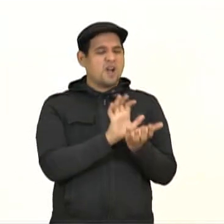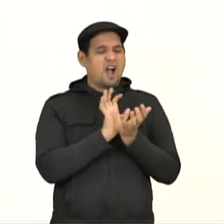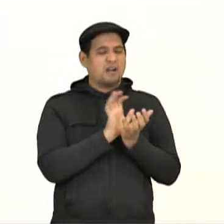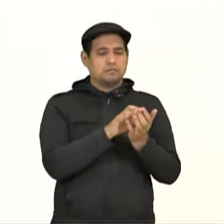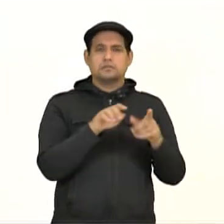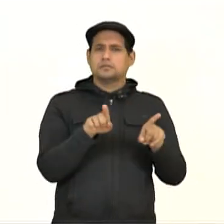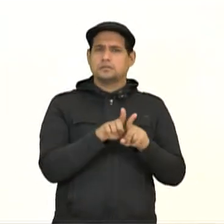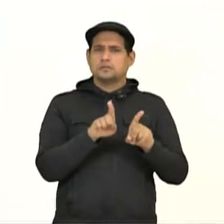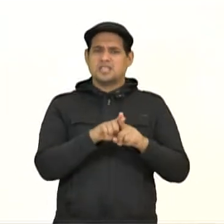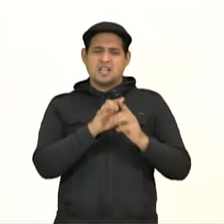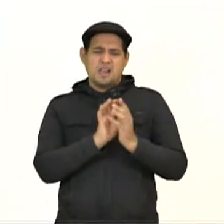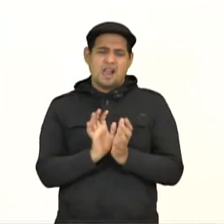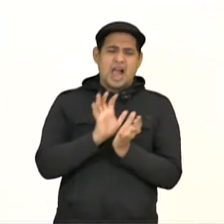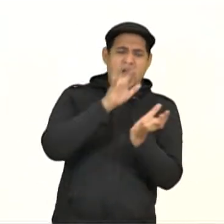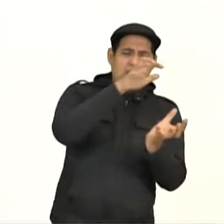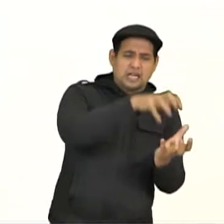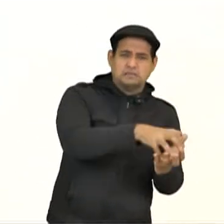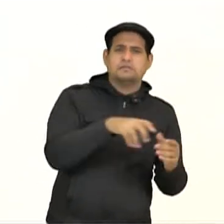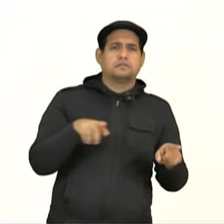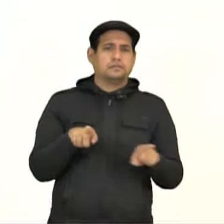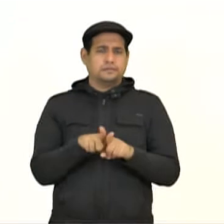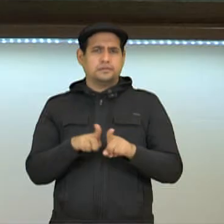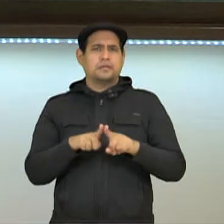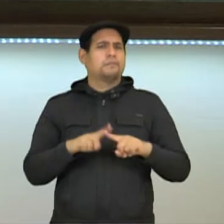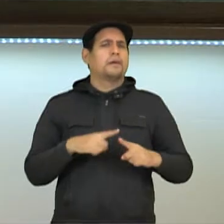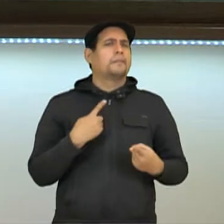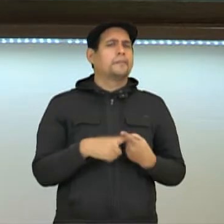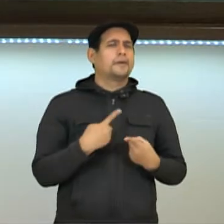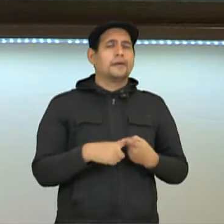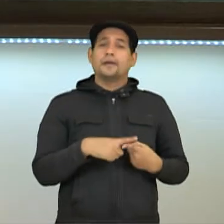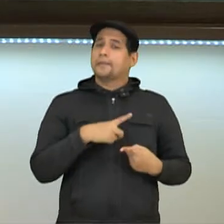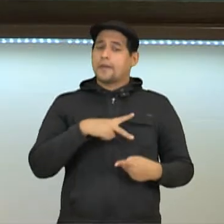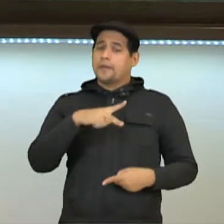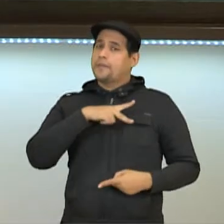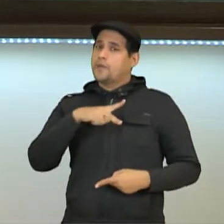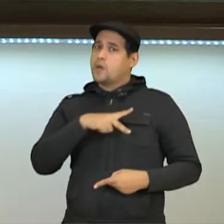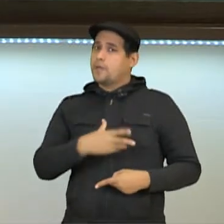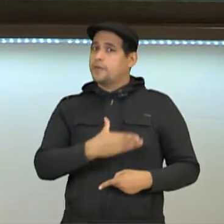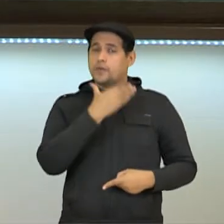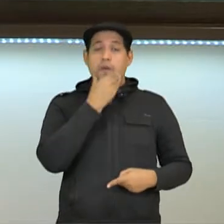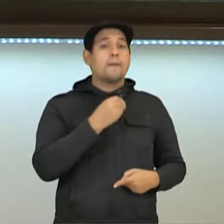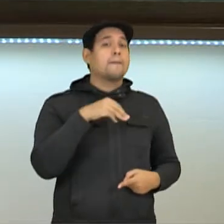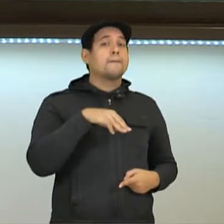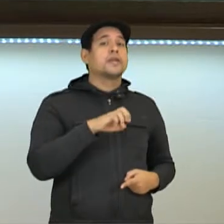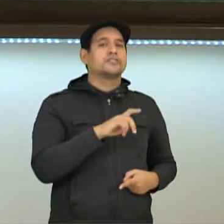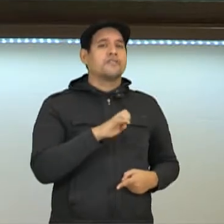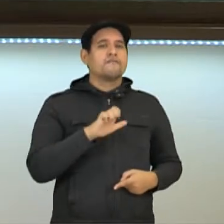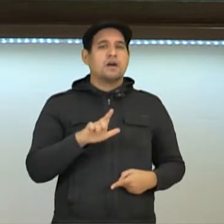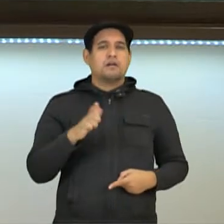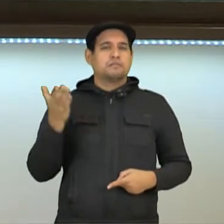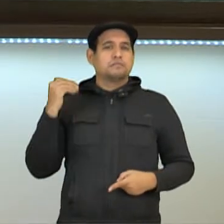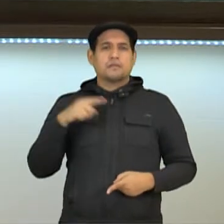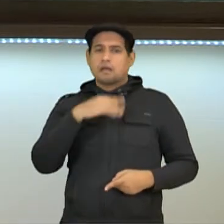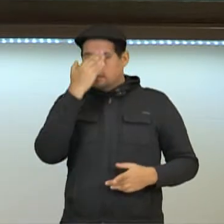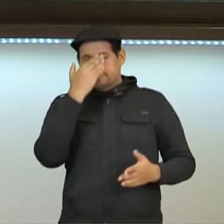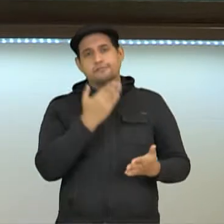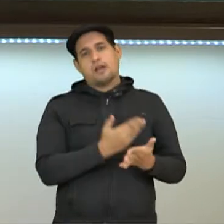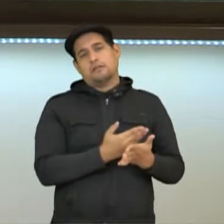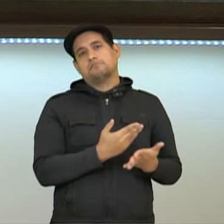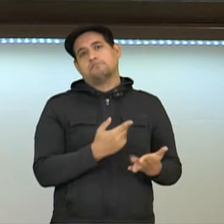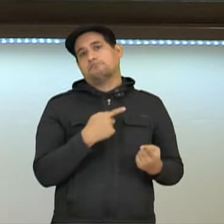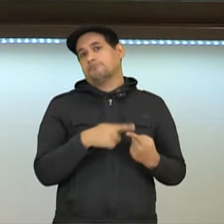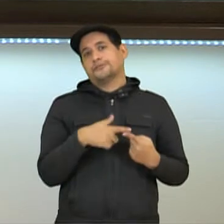pudessem engolir as embarcações, né? Por quê? Porque era próprio do homem medieval essas crenças, né?